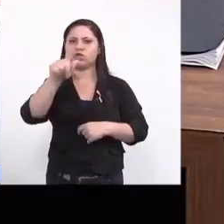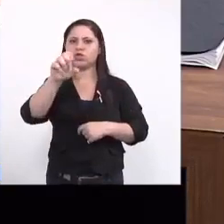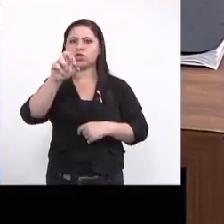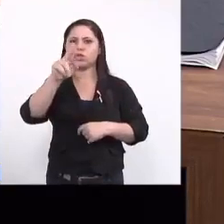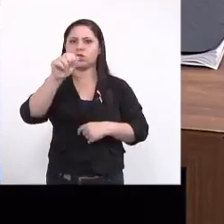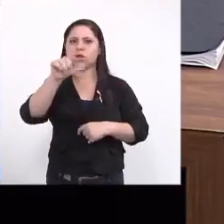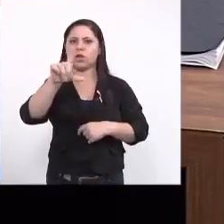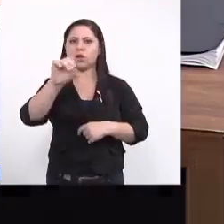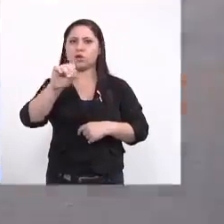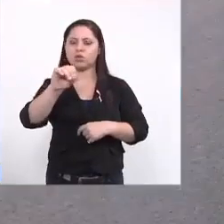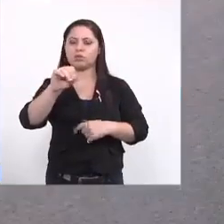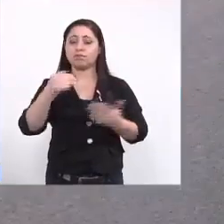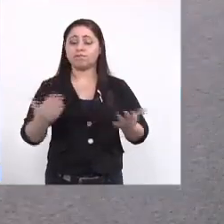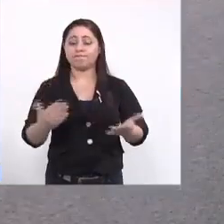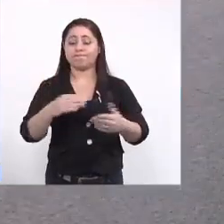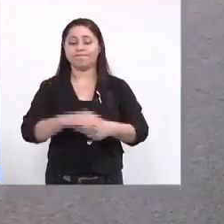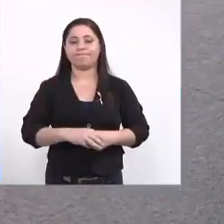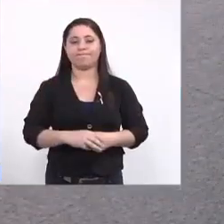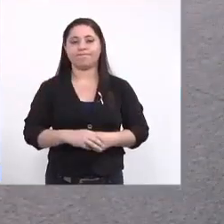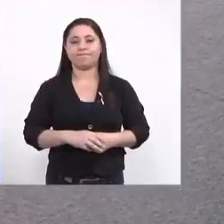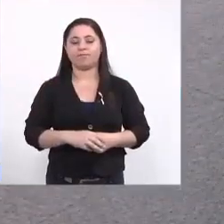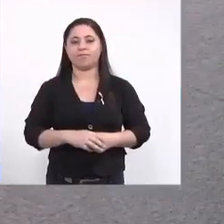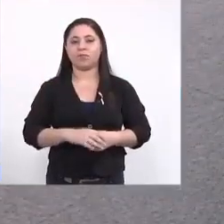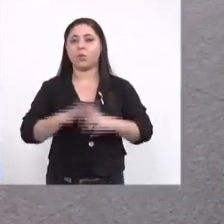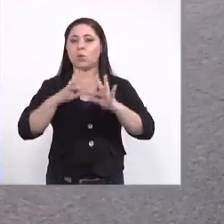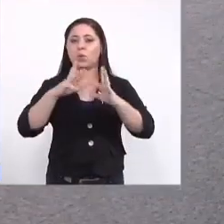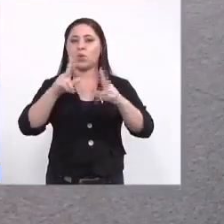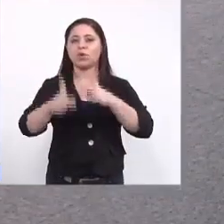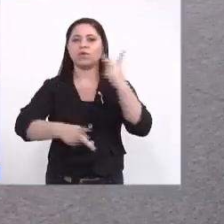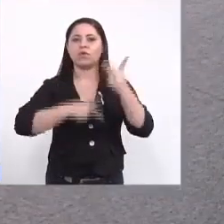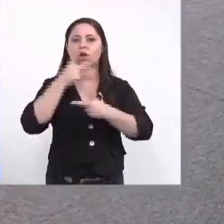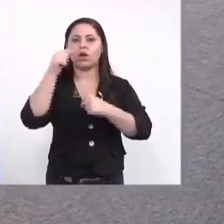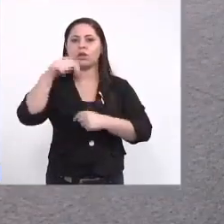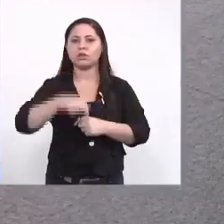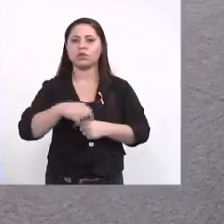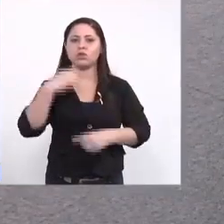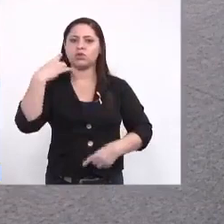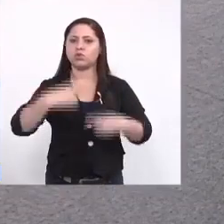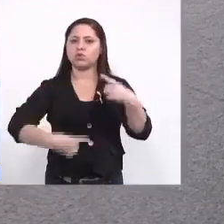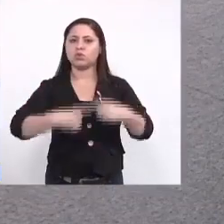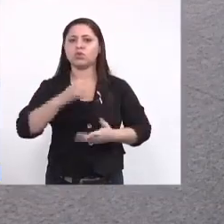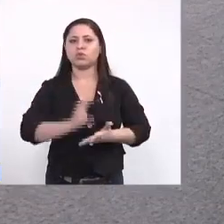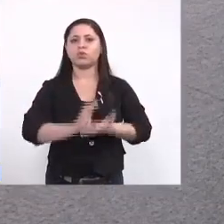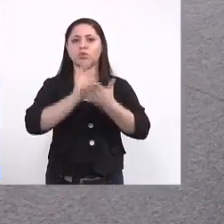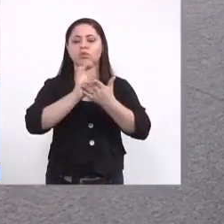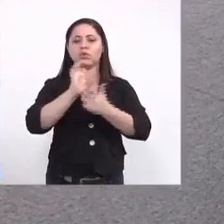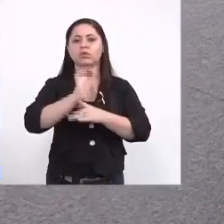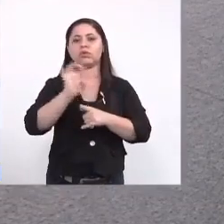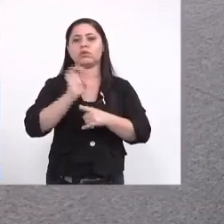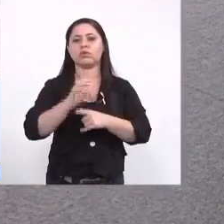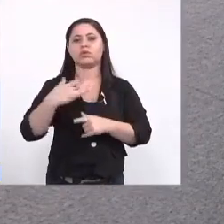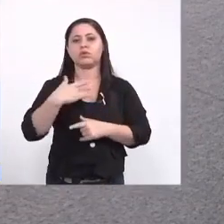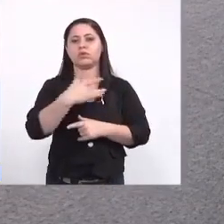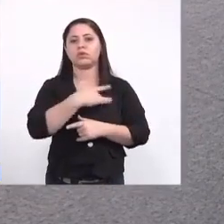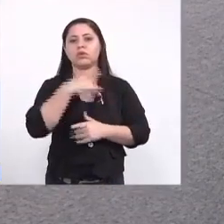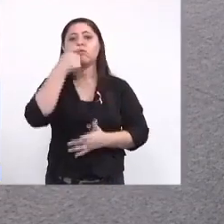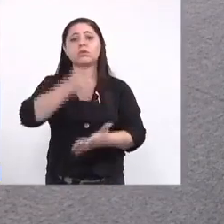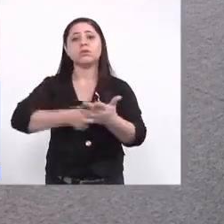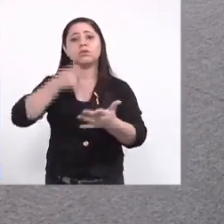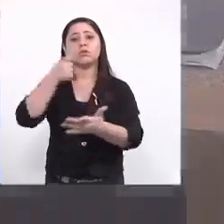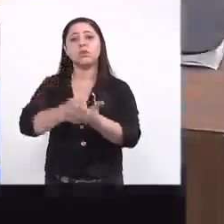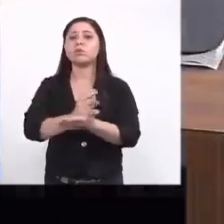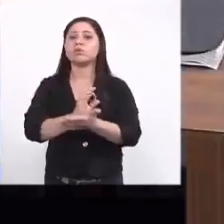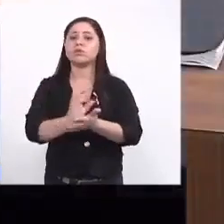é o secretário de saúde né então tudo que vocês falaram aqui a gente discute no conselho estadual de saúde e a gente cobra os